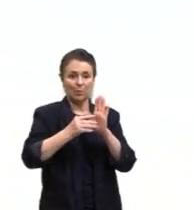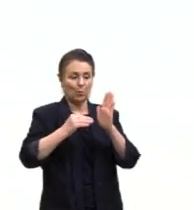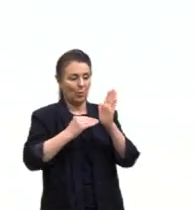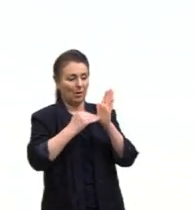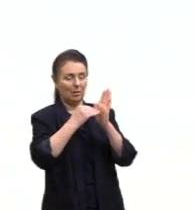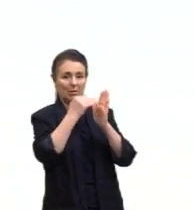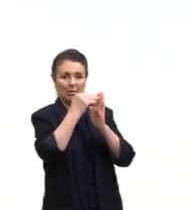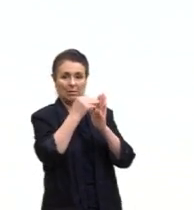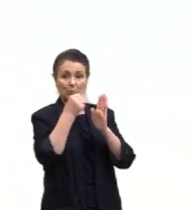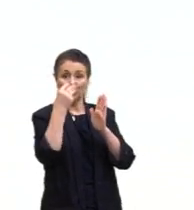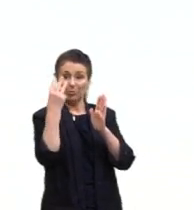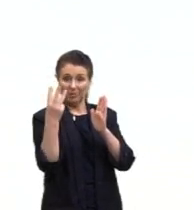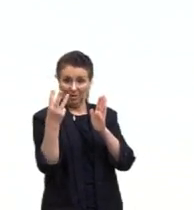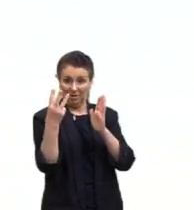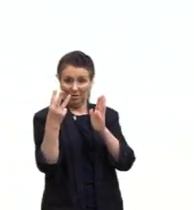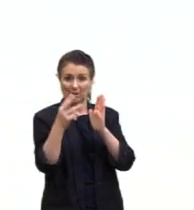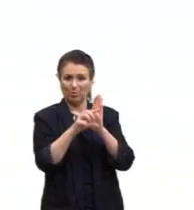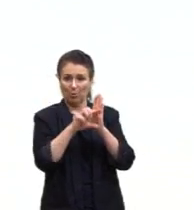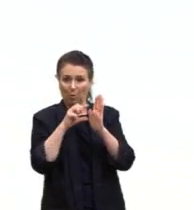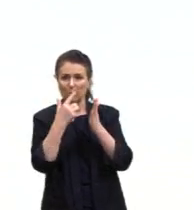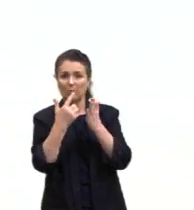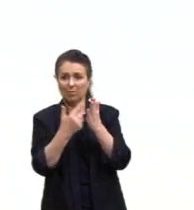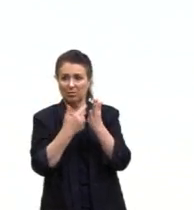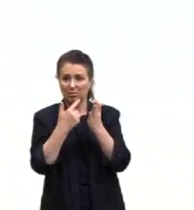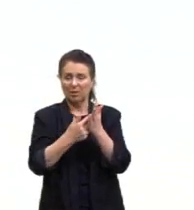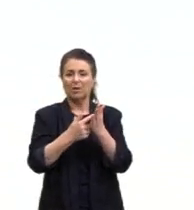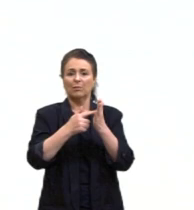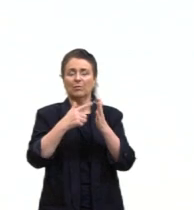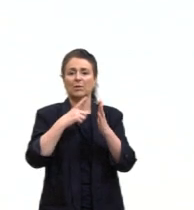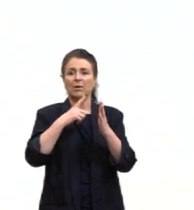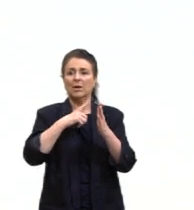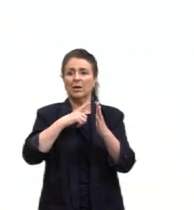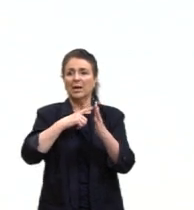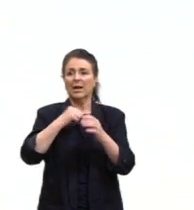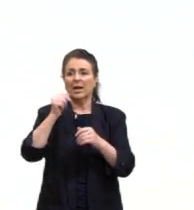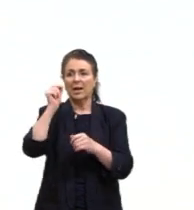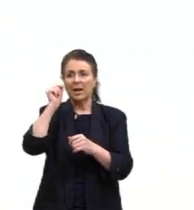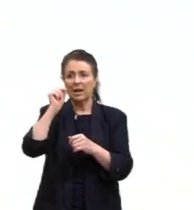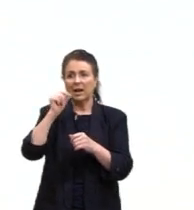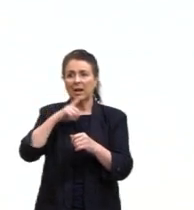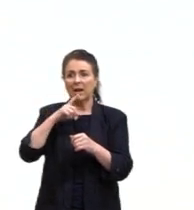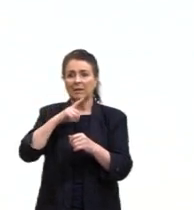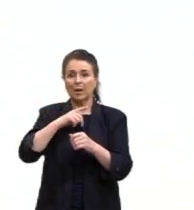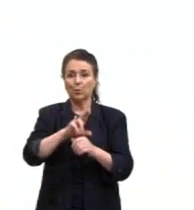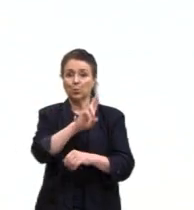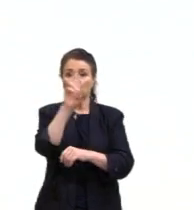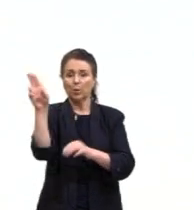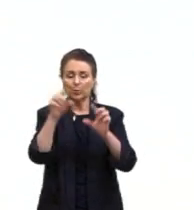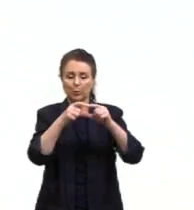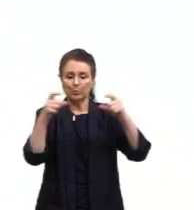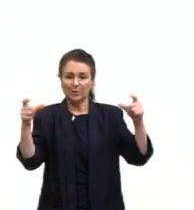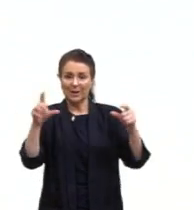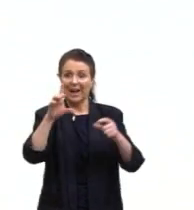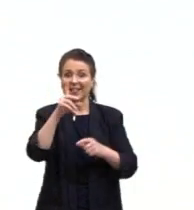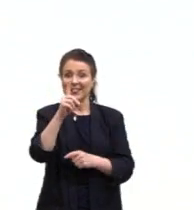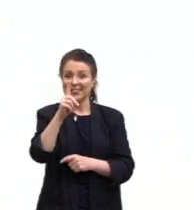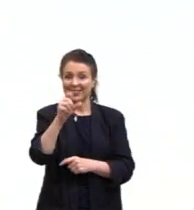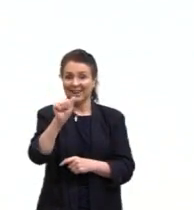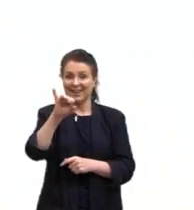obras dela. A Dayara Ori Figueroa Sampaio, conhecida como Dayara Tucano,